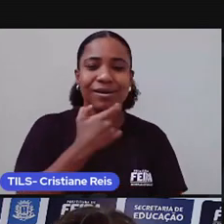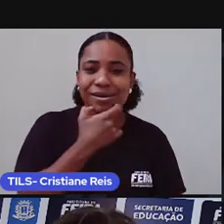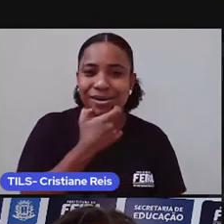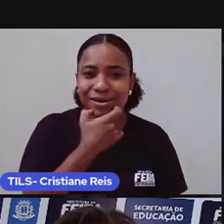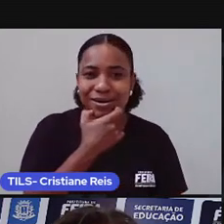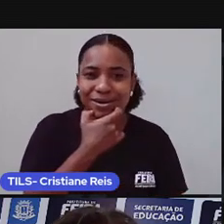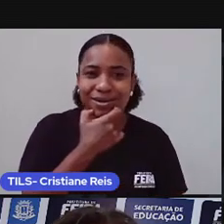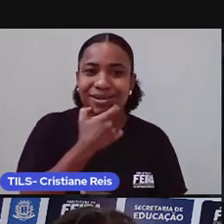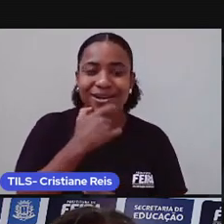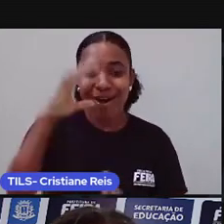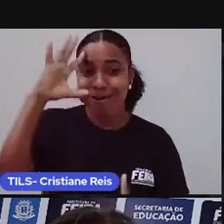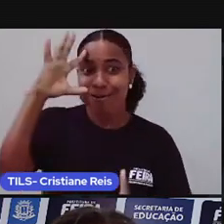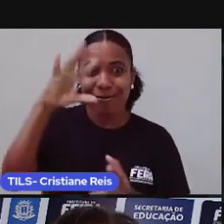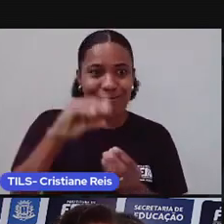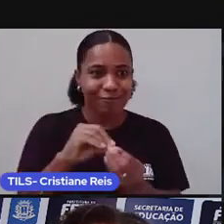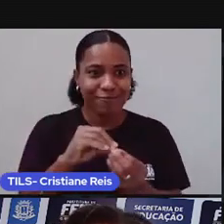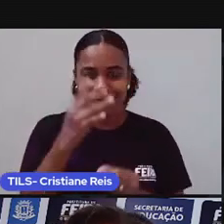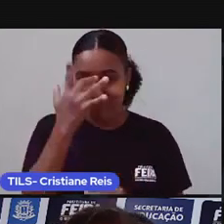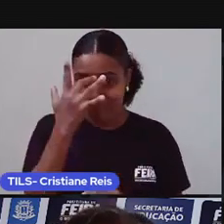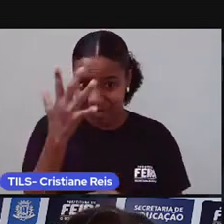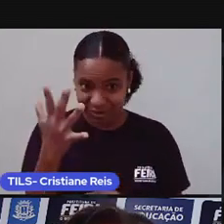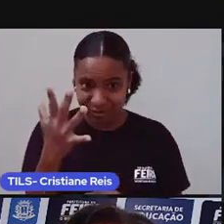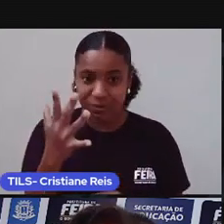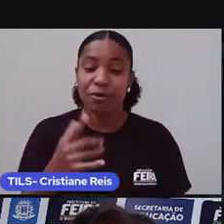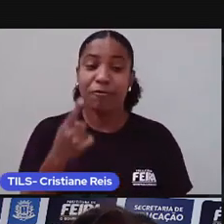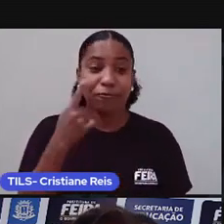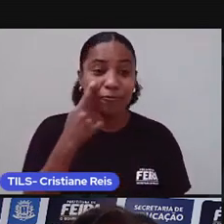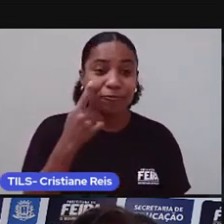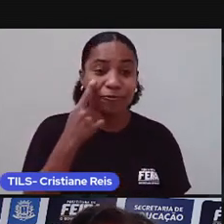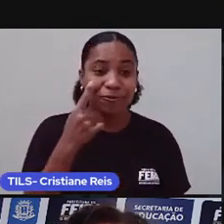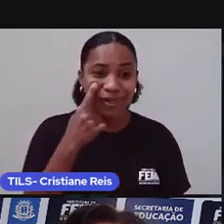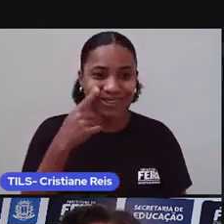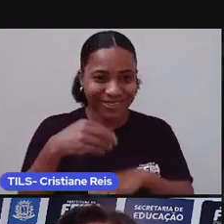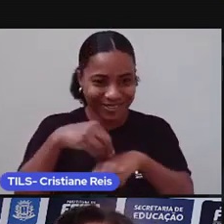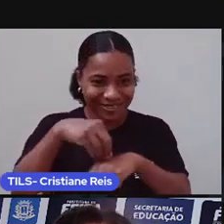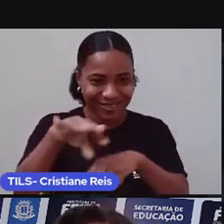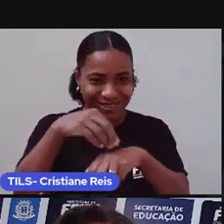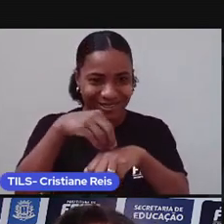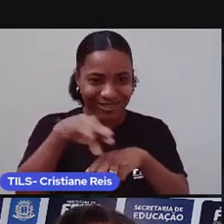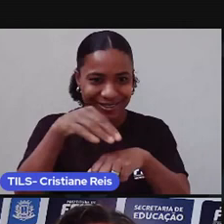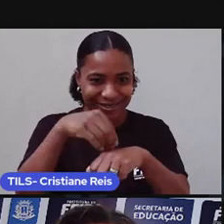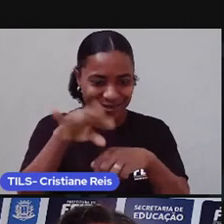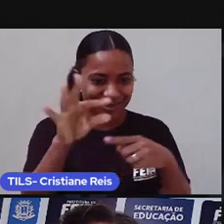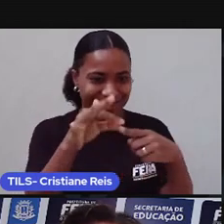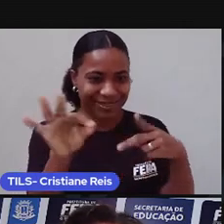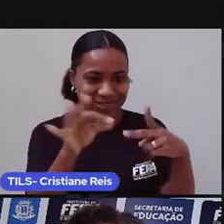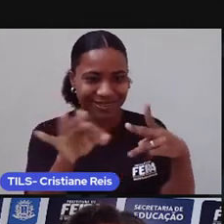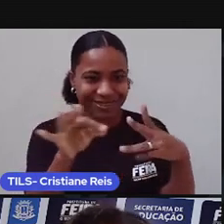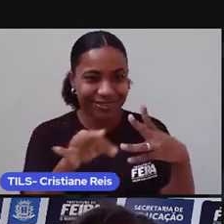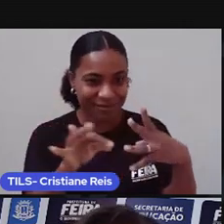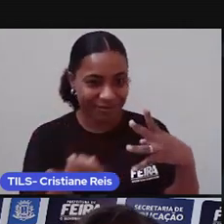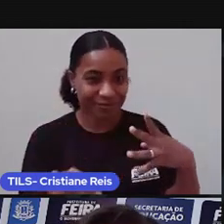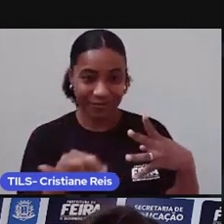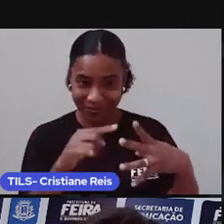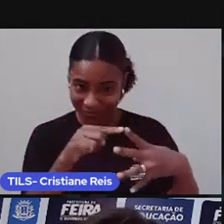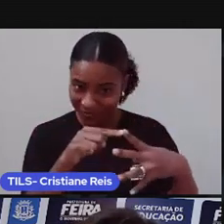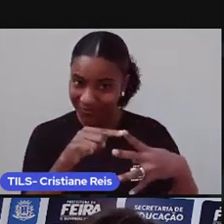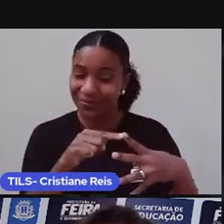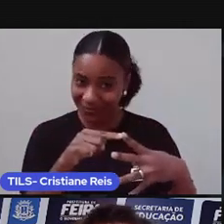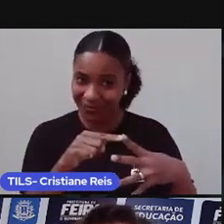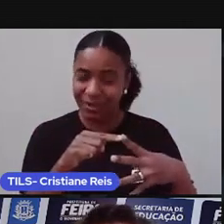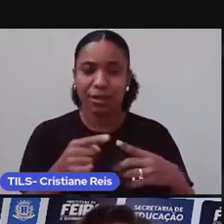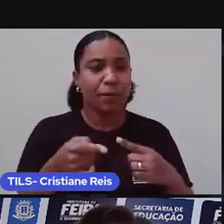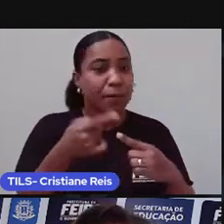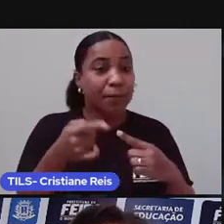dos textos em inglês. sigam as dicas que eu vou passar para vocês. Ao pegar um texto em inglês,